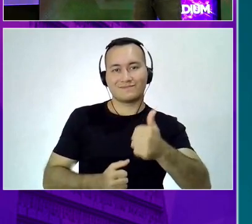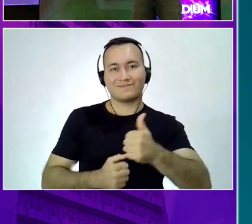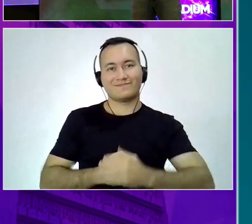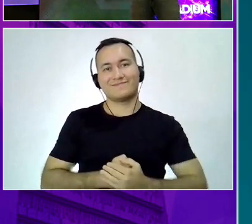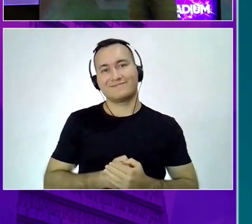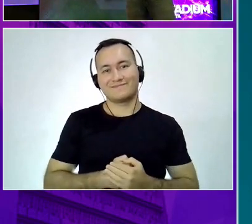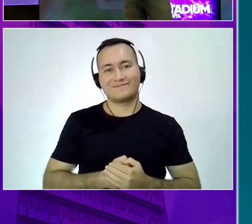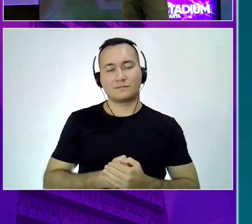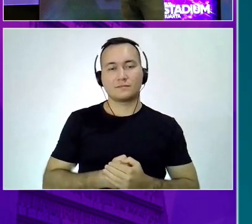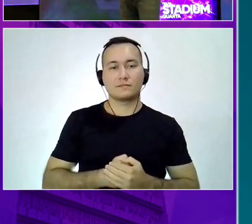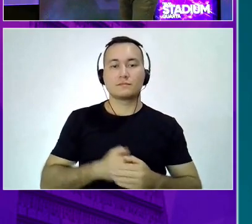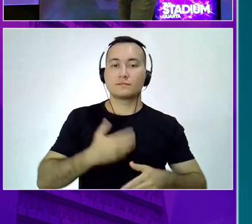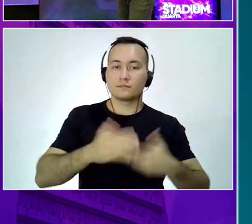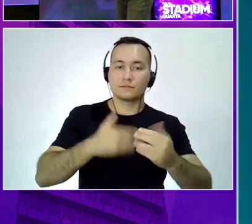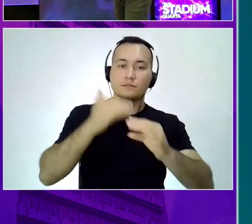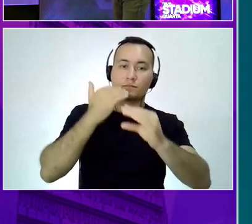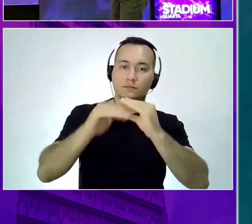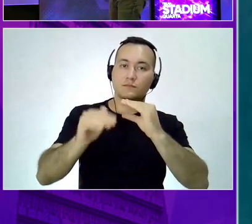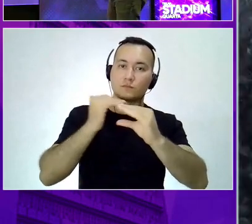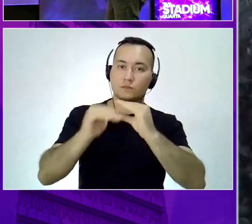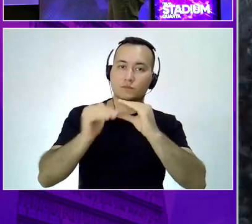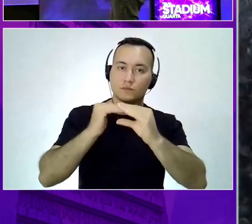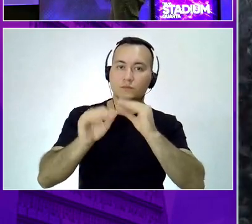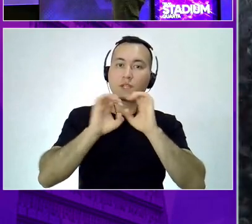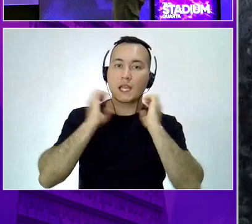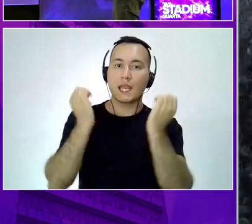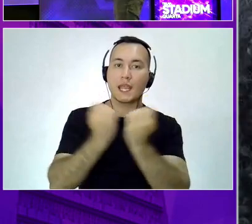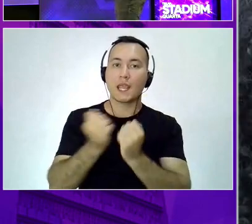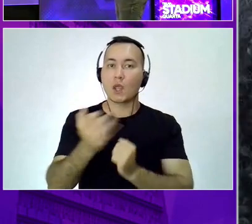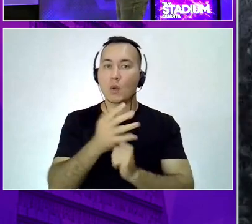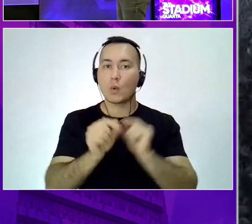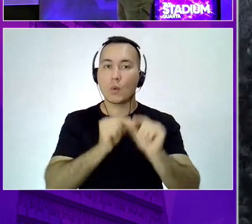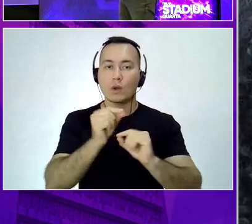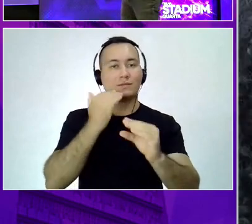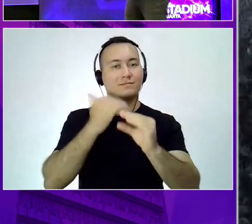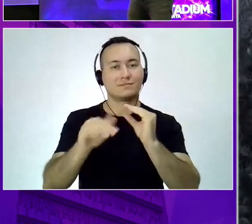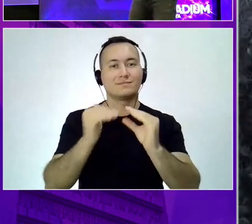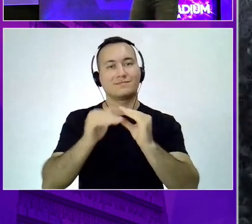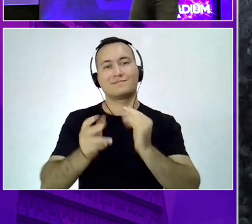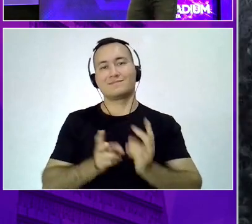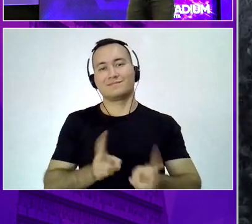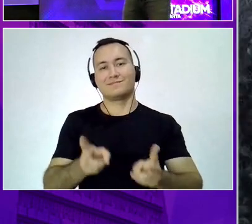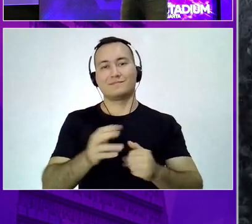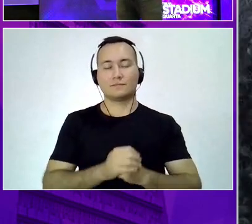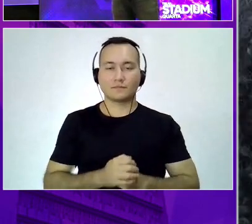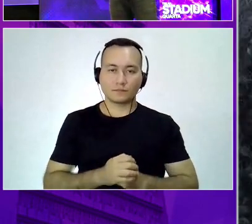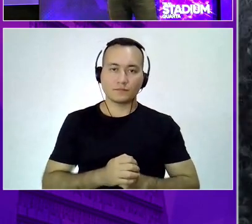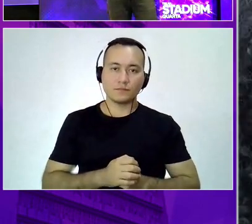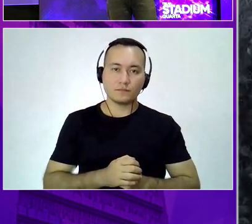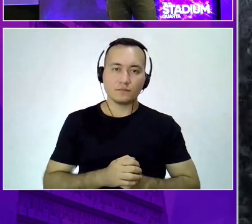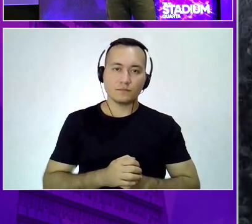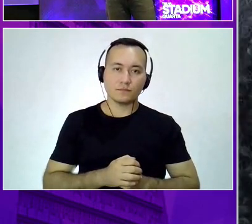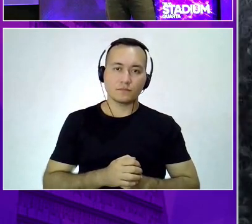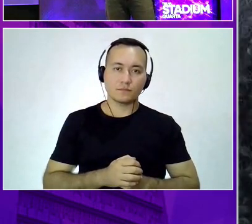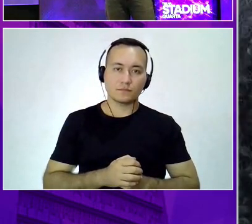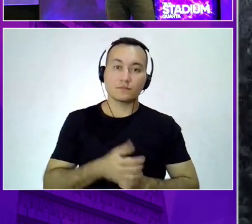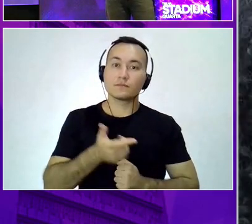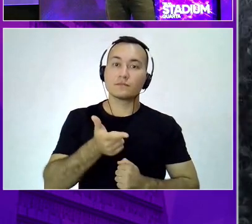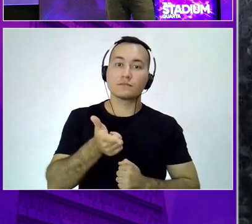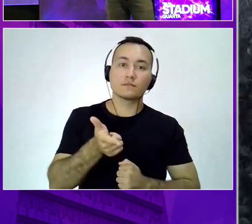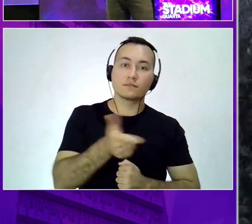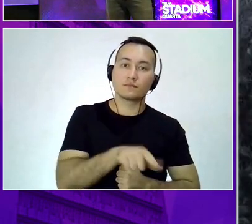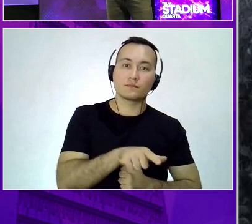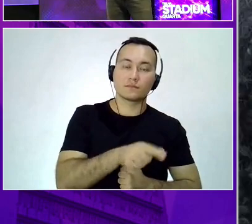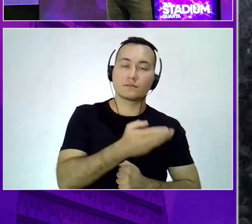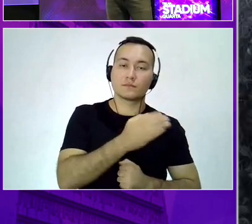tudo disponível on demand. Da nossa equipe. Tá joia? O One. Então ontem a Fabi já comentou bastante sobre o One. Acho